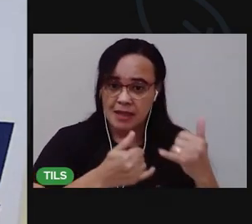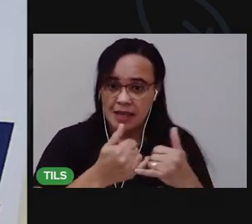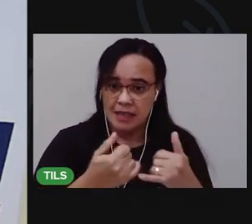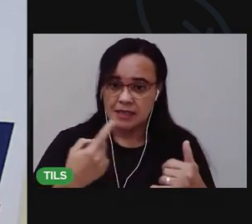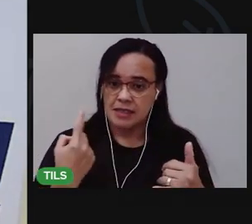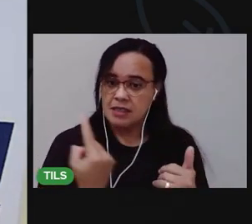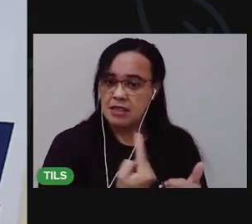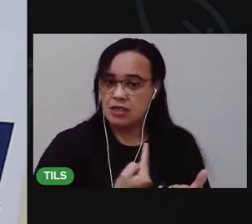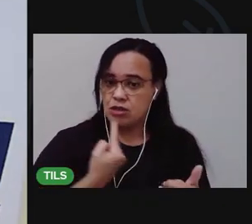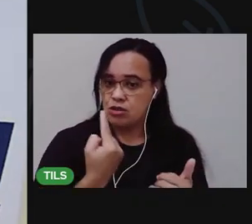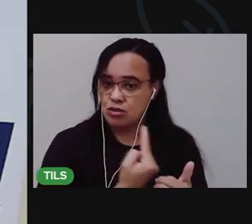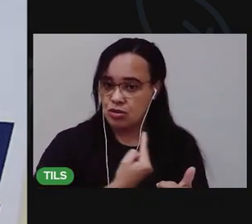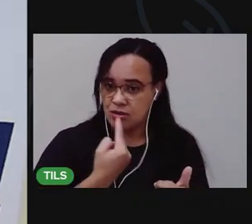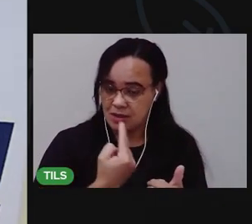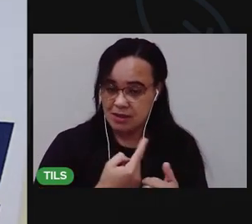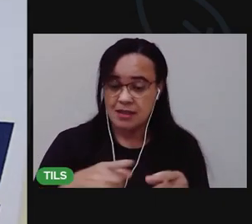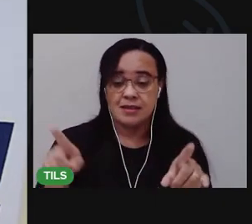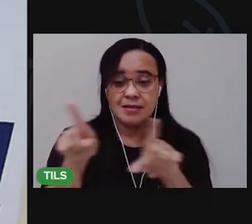brincadeiras individuais.